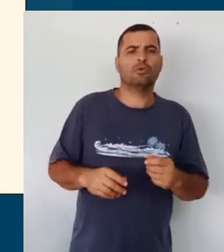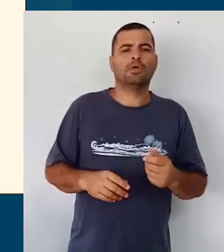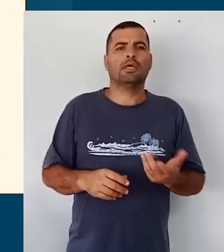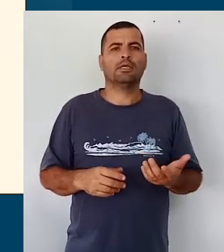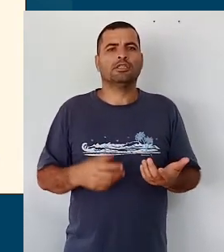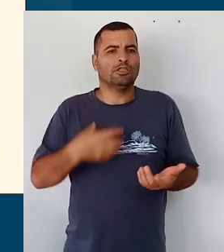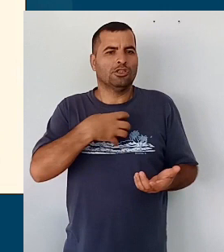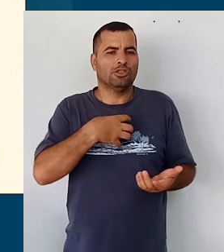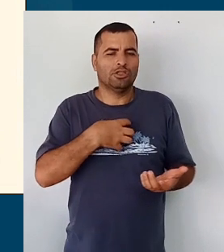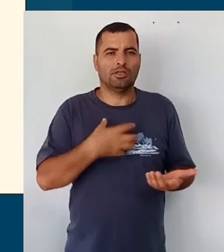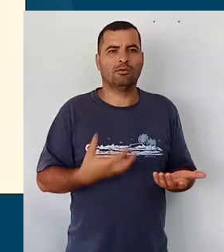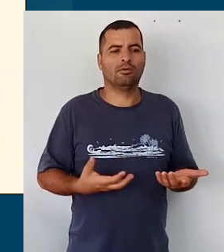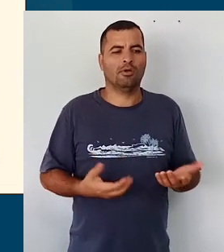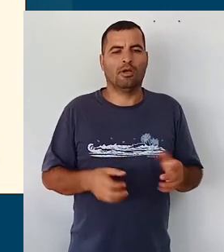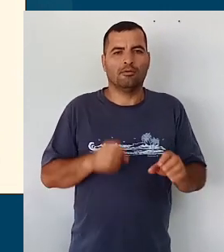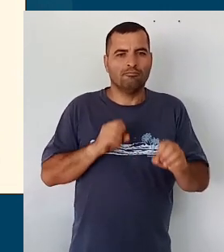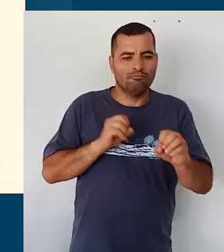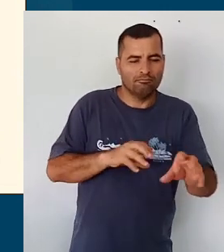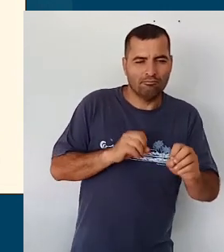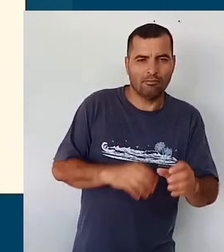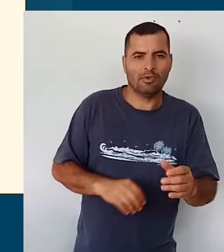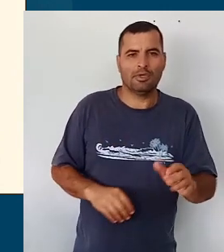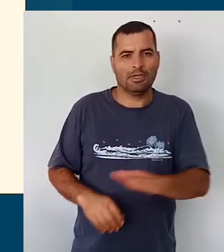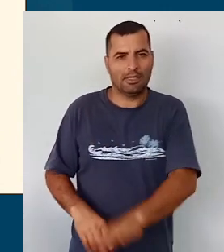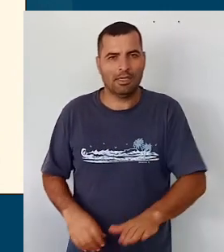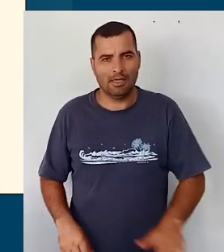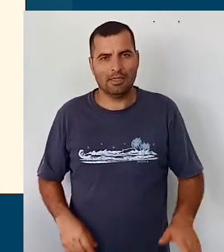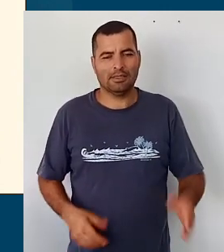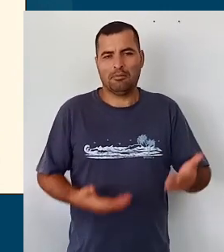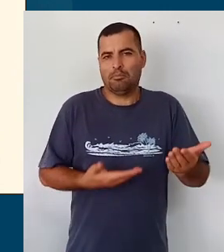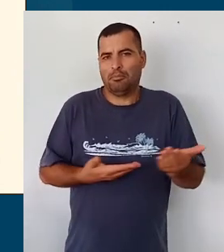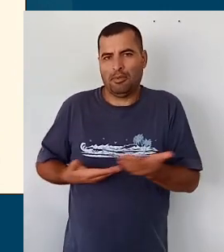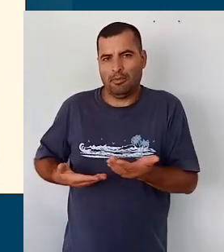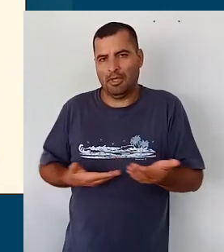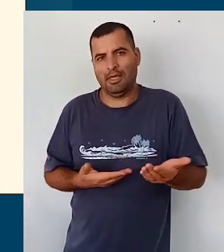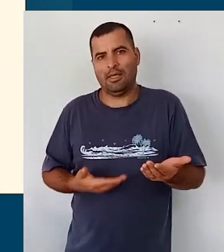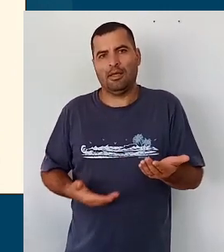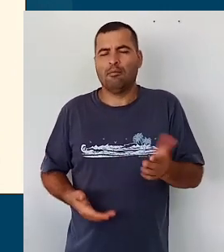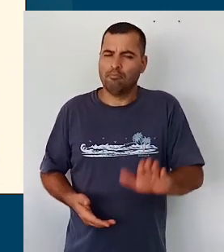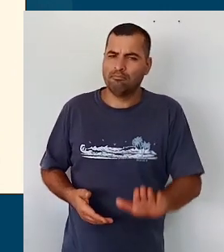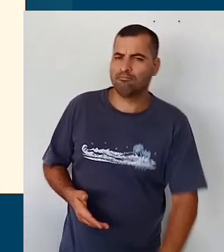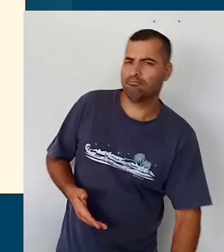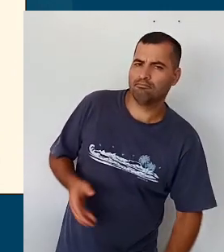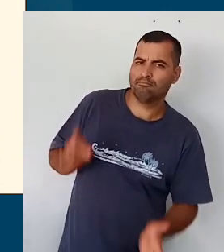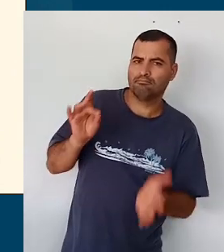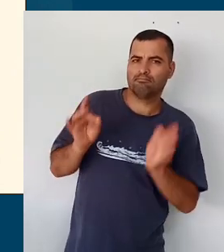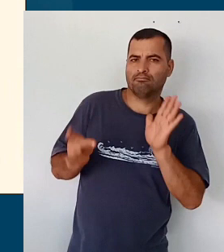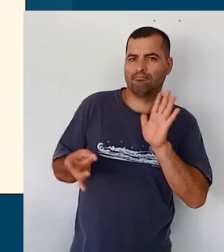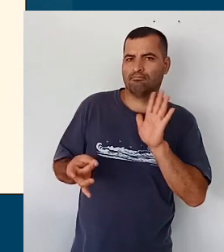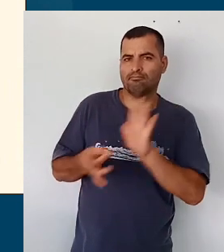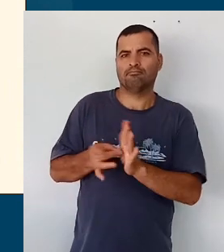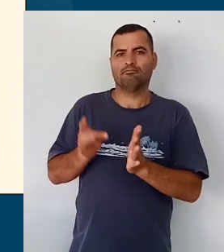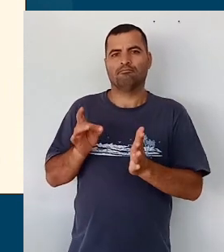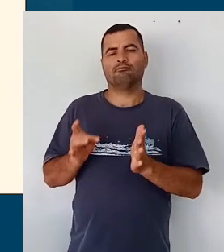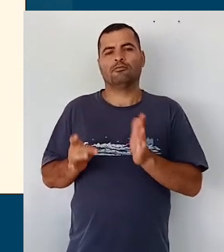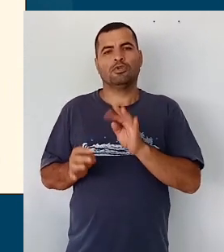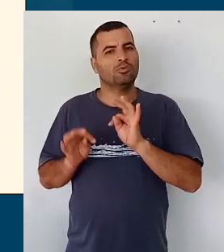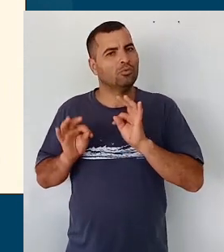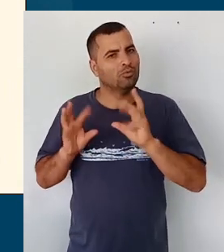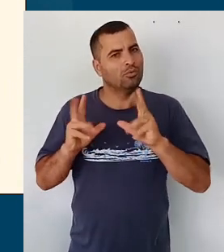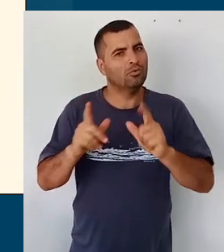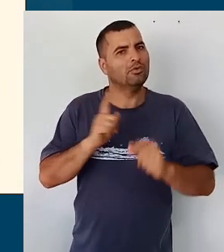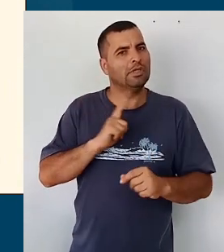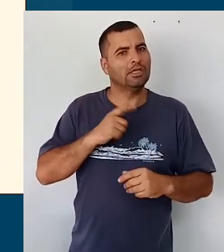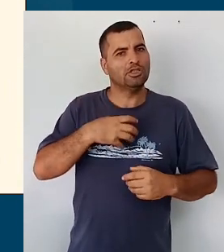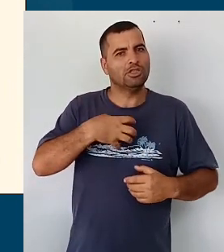docente, eles são centrados nos bebês, nas crianças bem pequenas, consideram os ritmos, as necessidades,